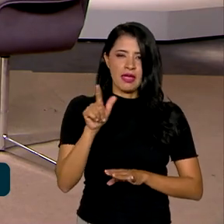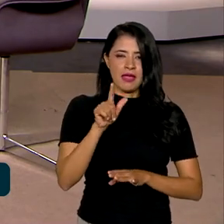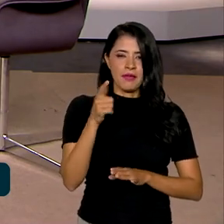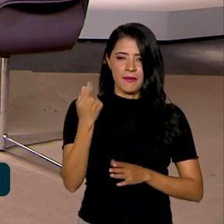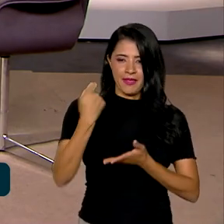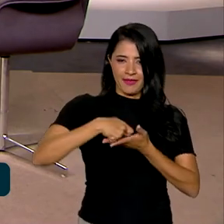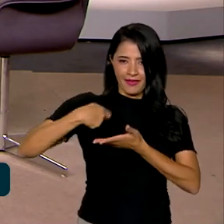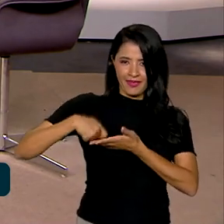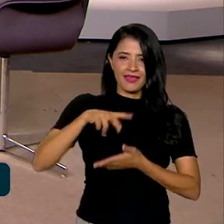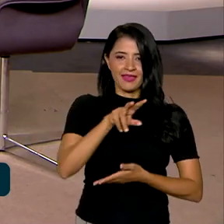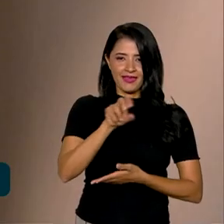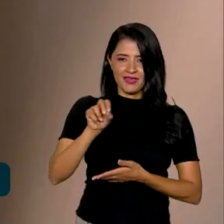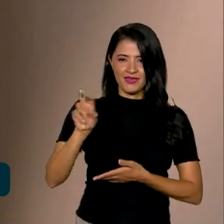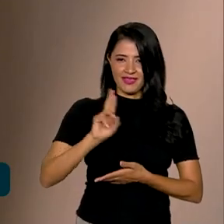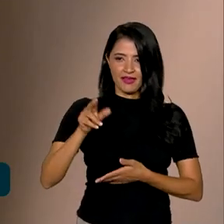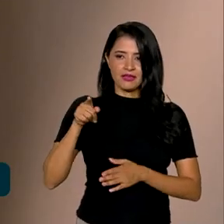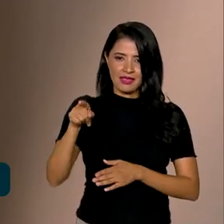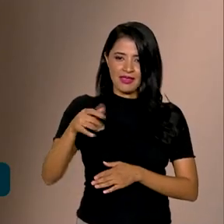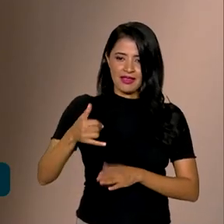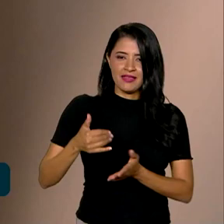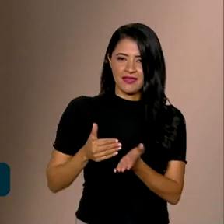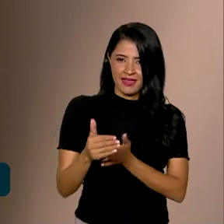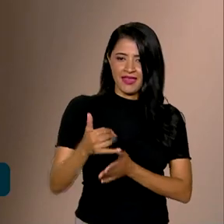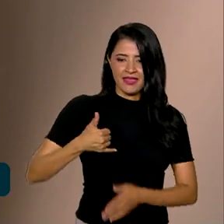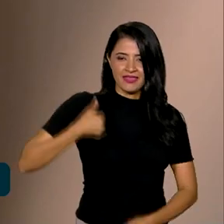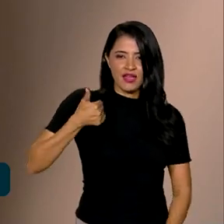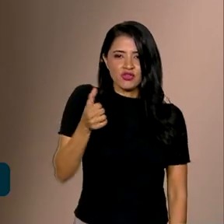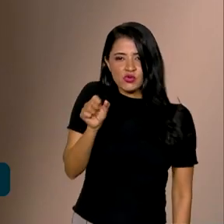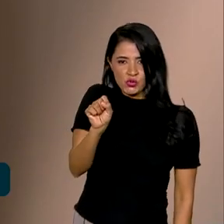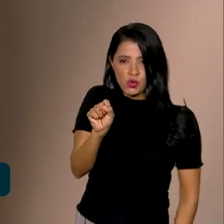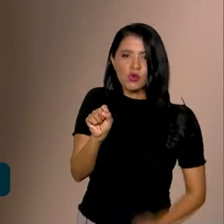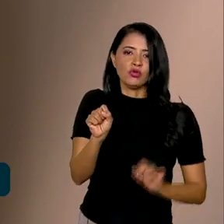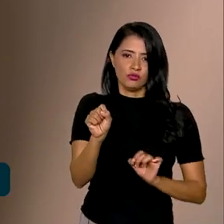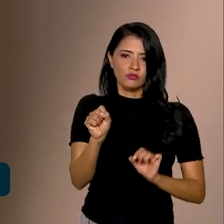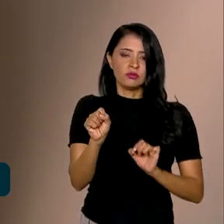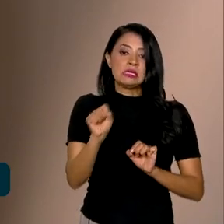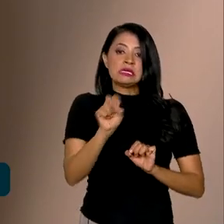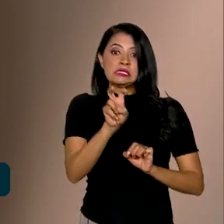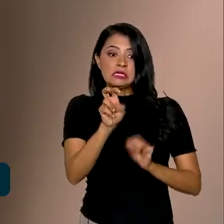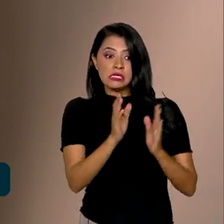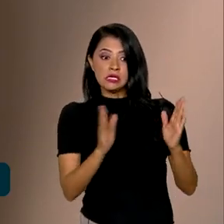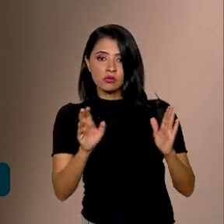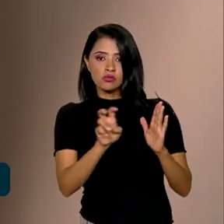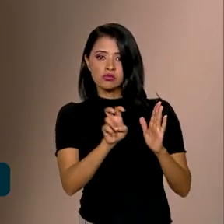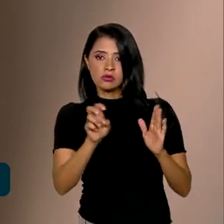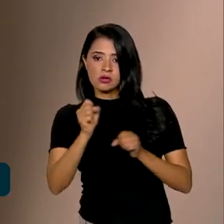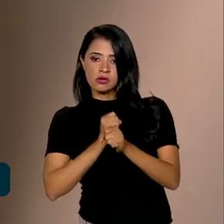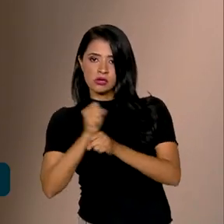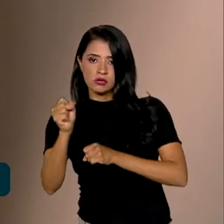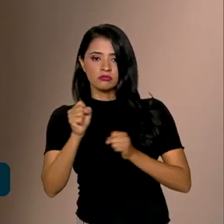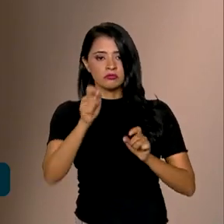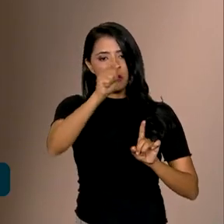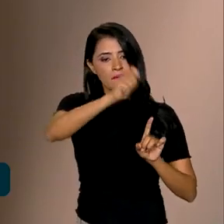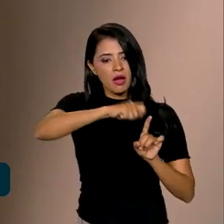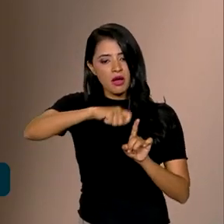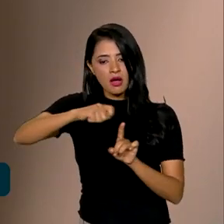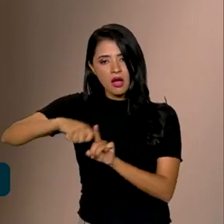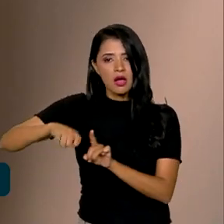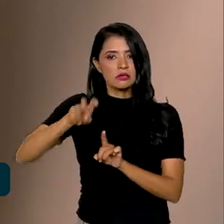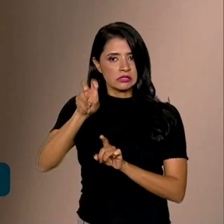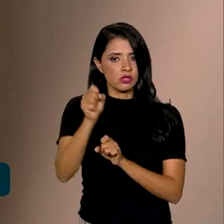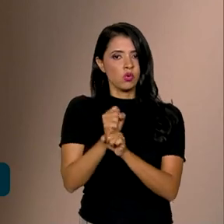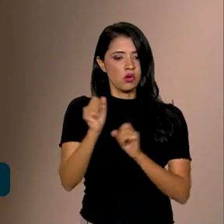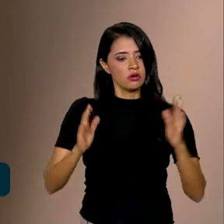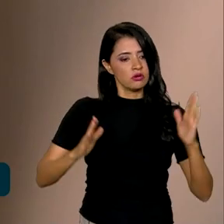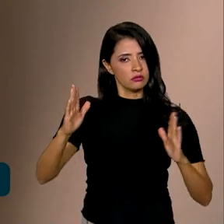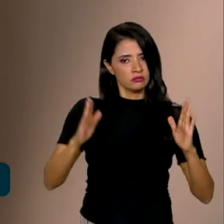reais, a partir do momento que ele tiver 18 anos, por 5 anos mensal, então ele vai receber todo mês 500 reais,